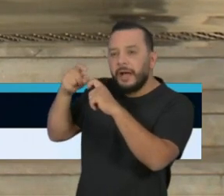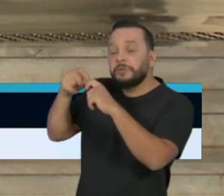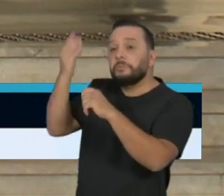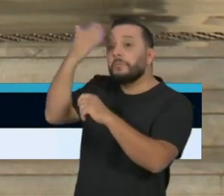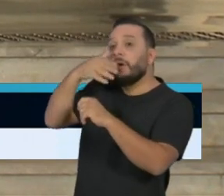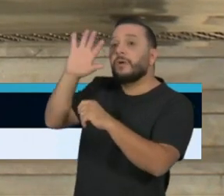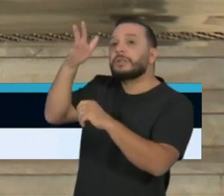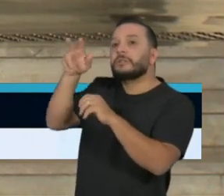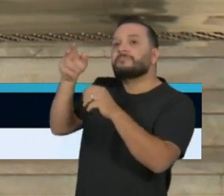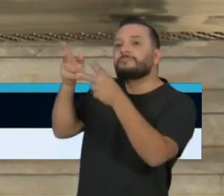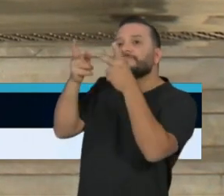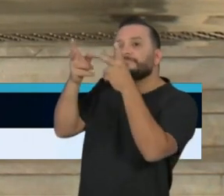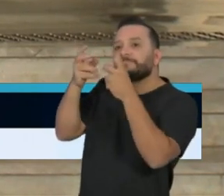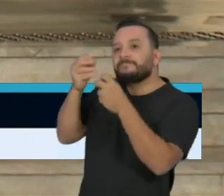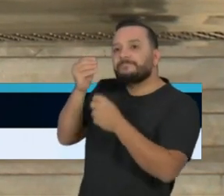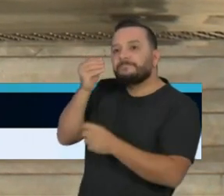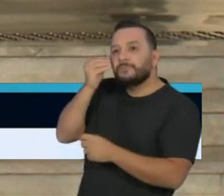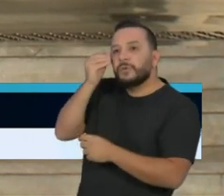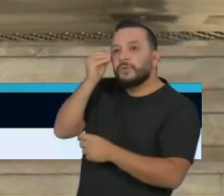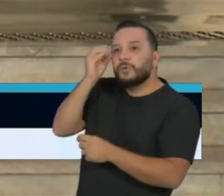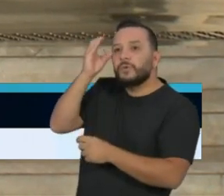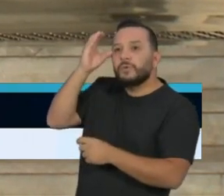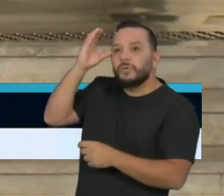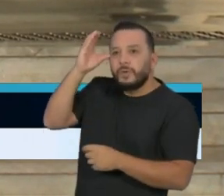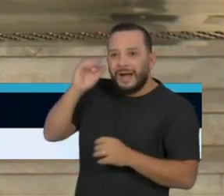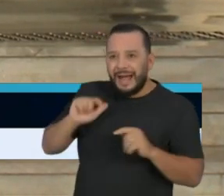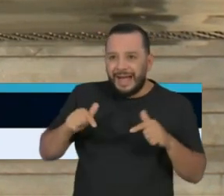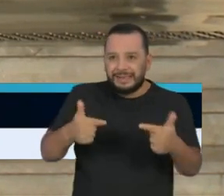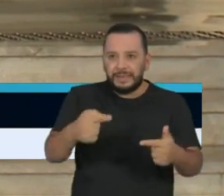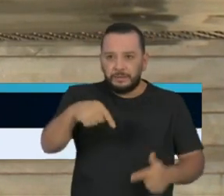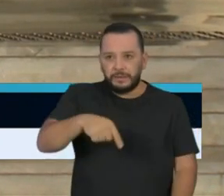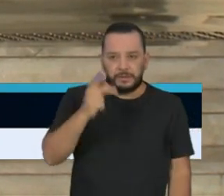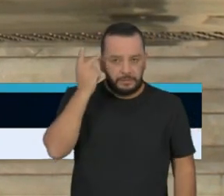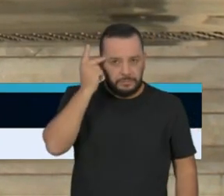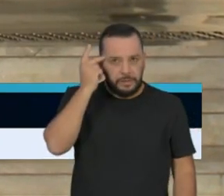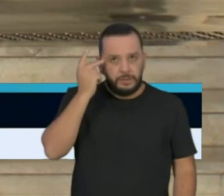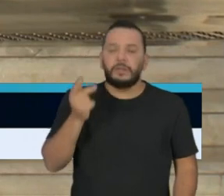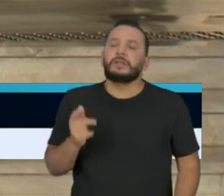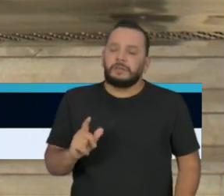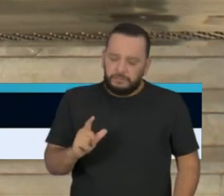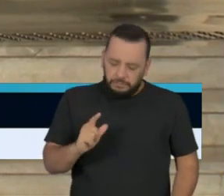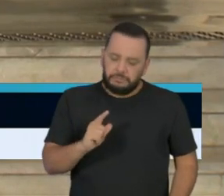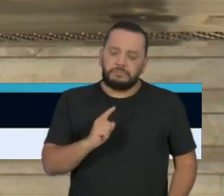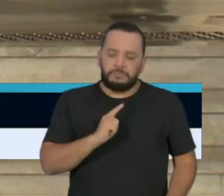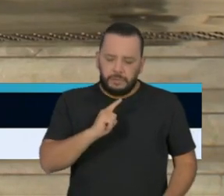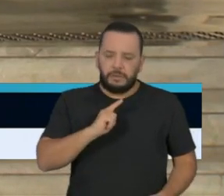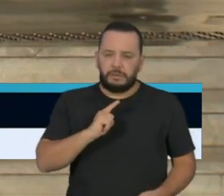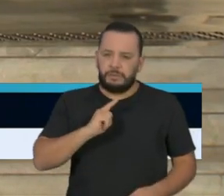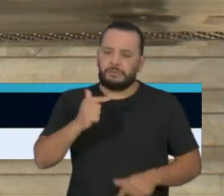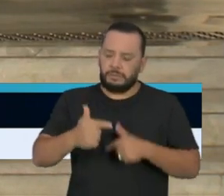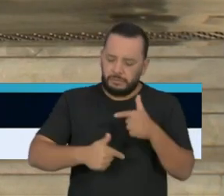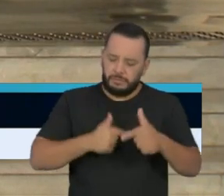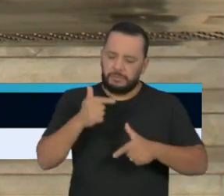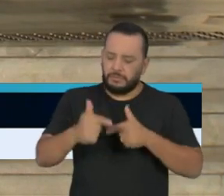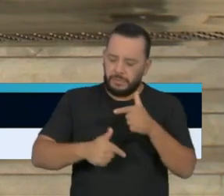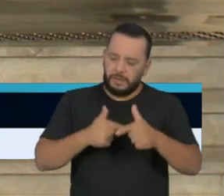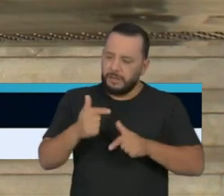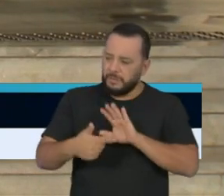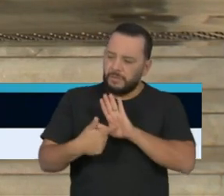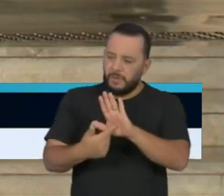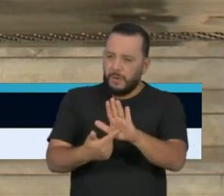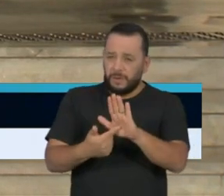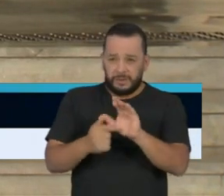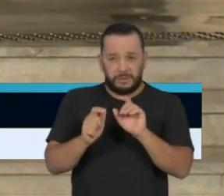Então, é isso mesmo. Nós temos, esse trabalho dos grupos nos apontam que nós vamos ter um pico